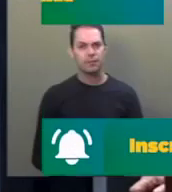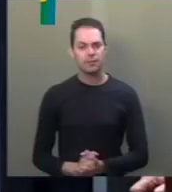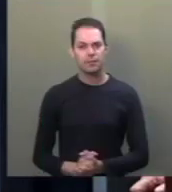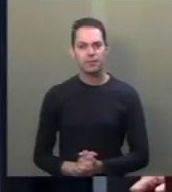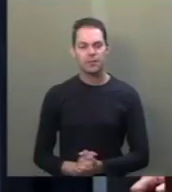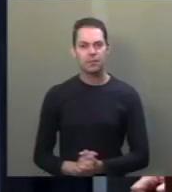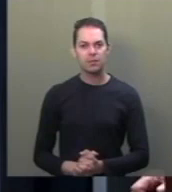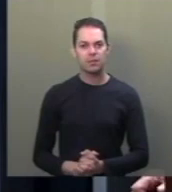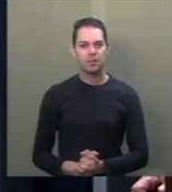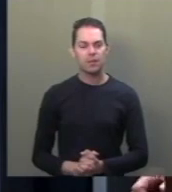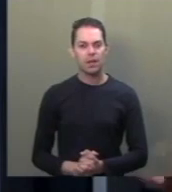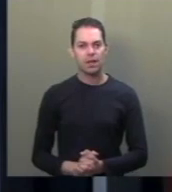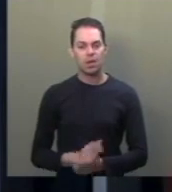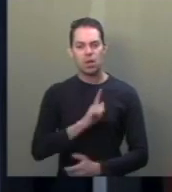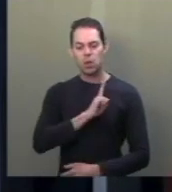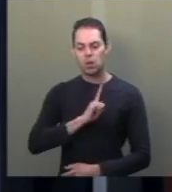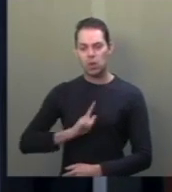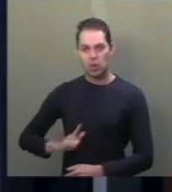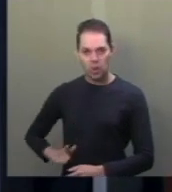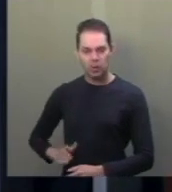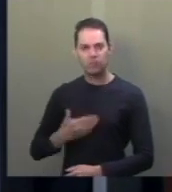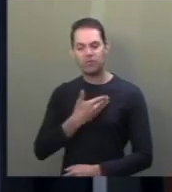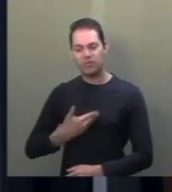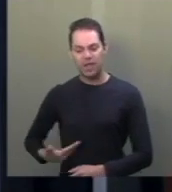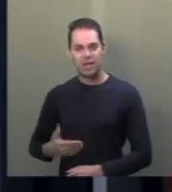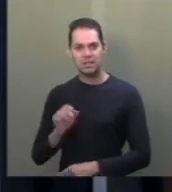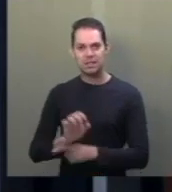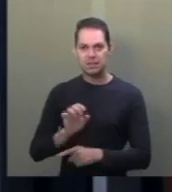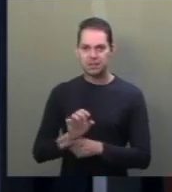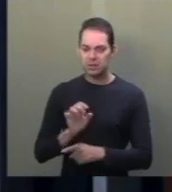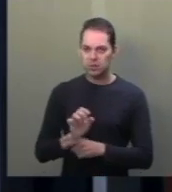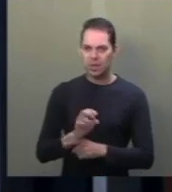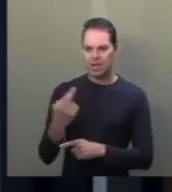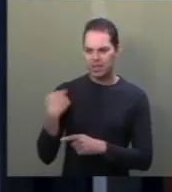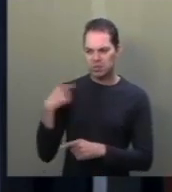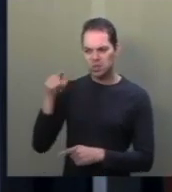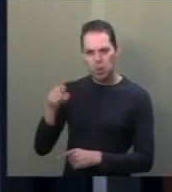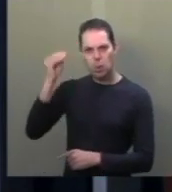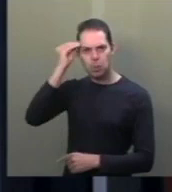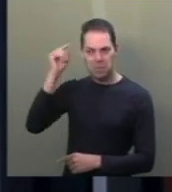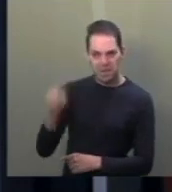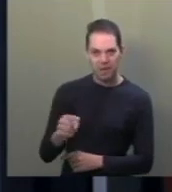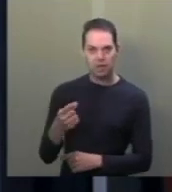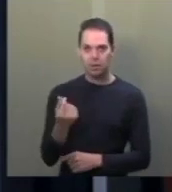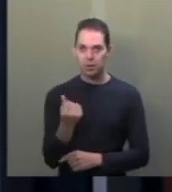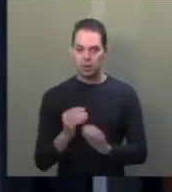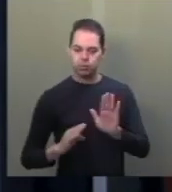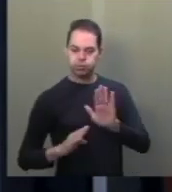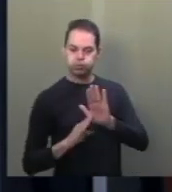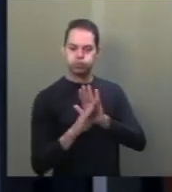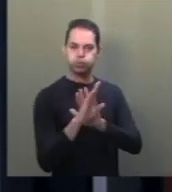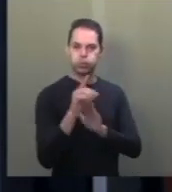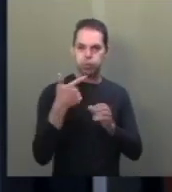transferir aos governos estaduais a responsabilidade pelo aumento do preço do